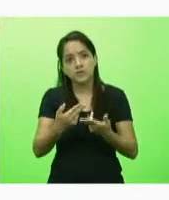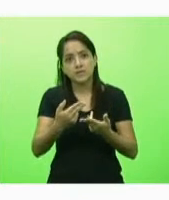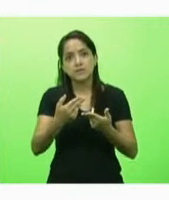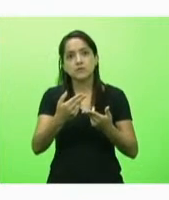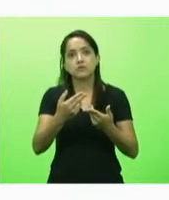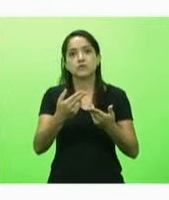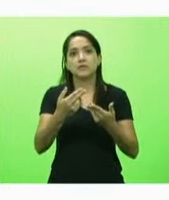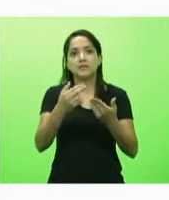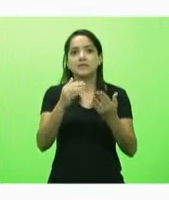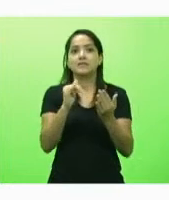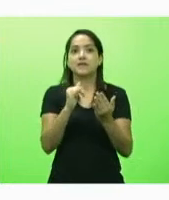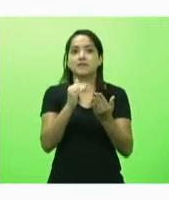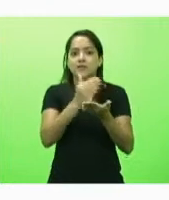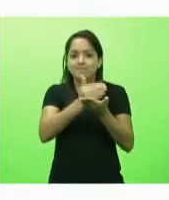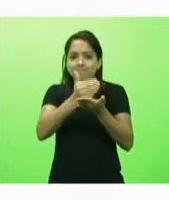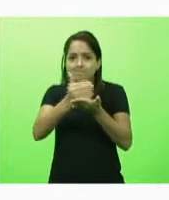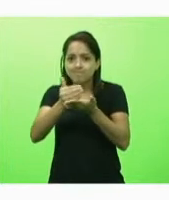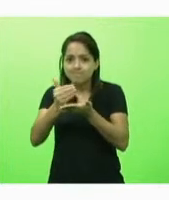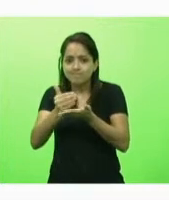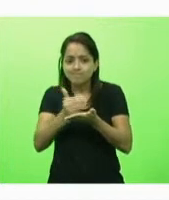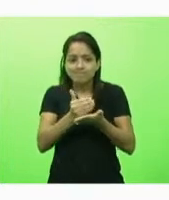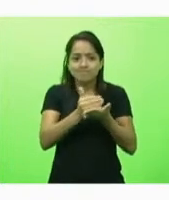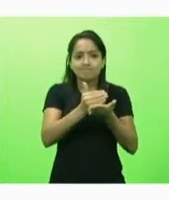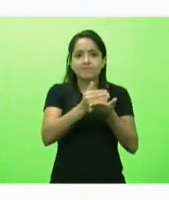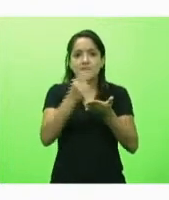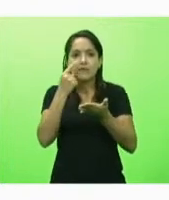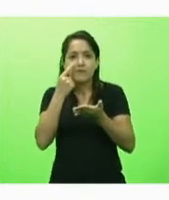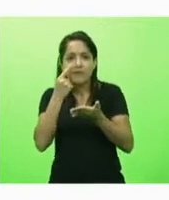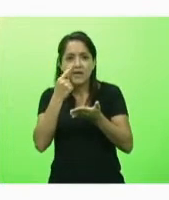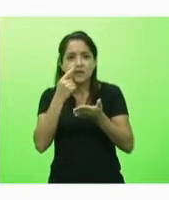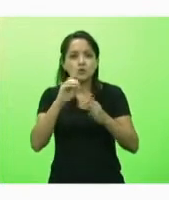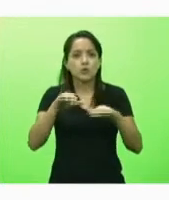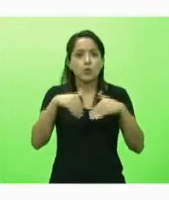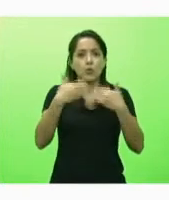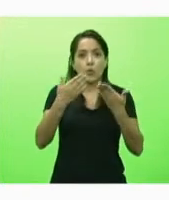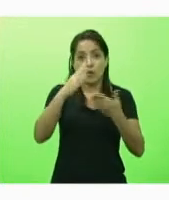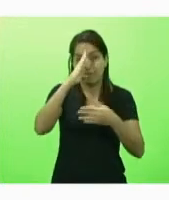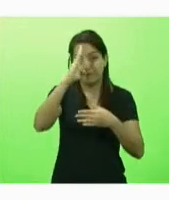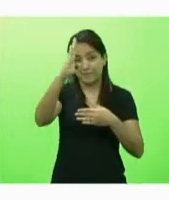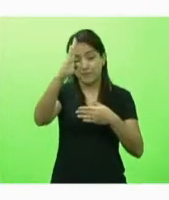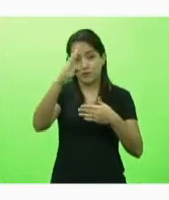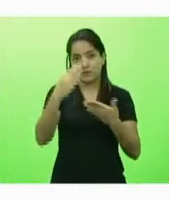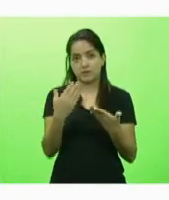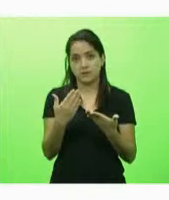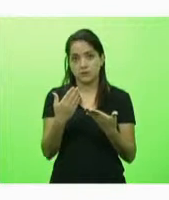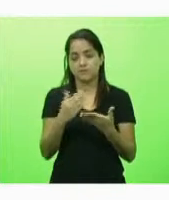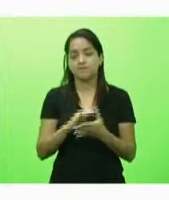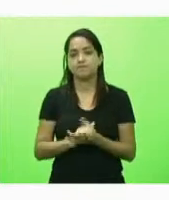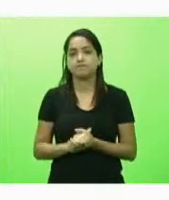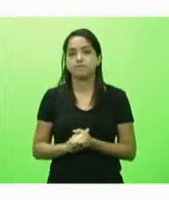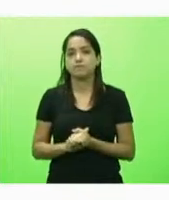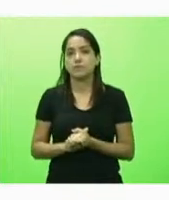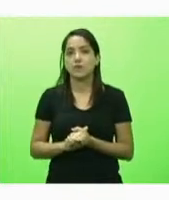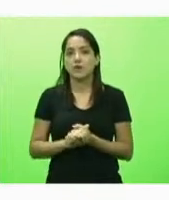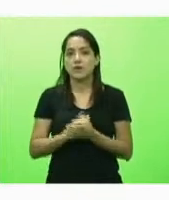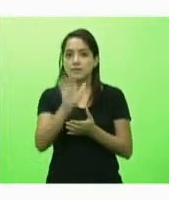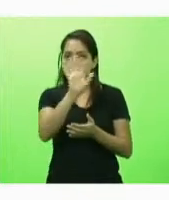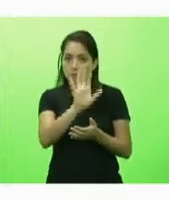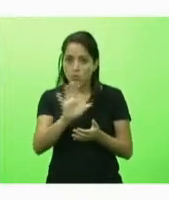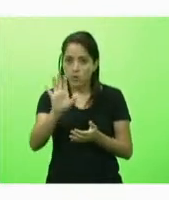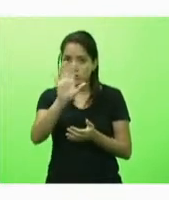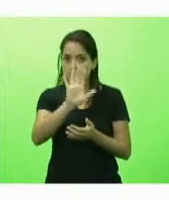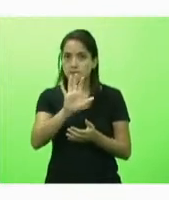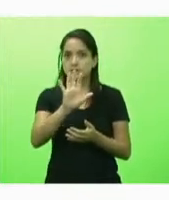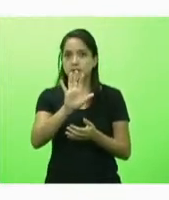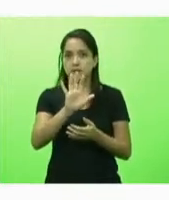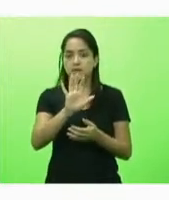fase 1 definindo prioridades dentro da prioridade inicial essa é uma representação gráfica da nossa